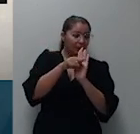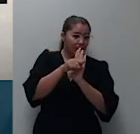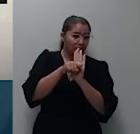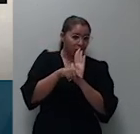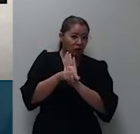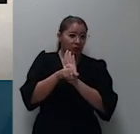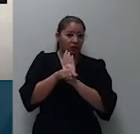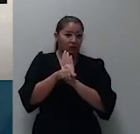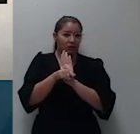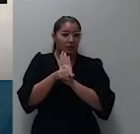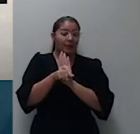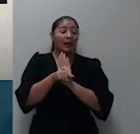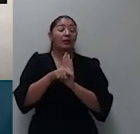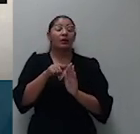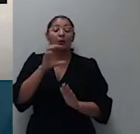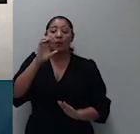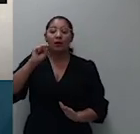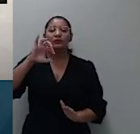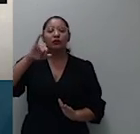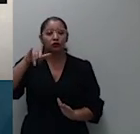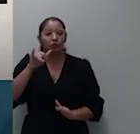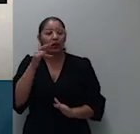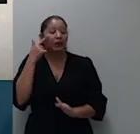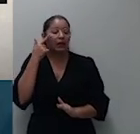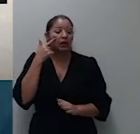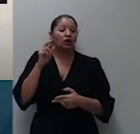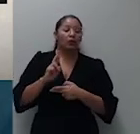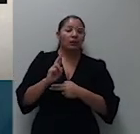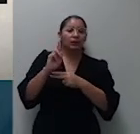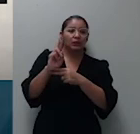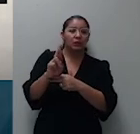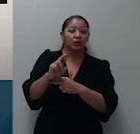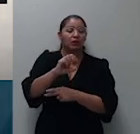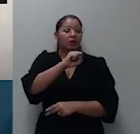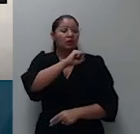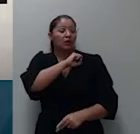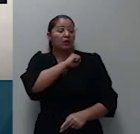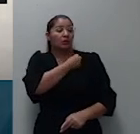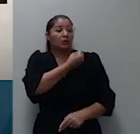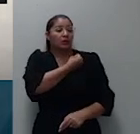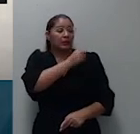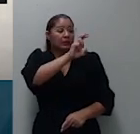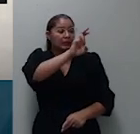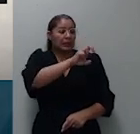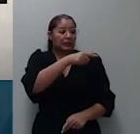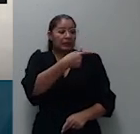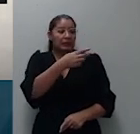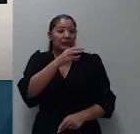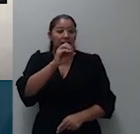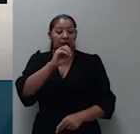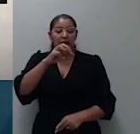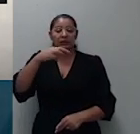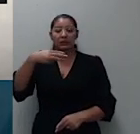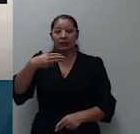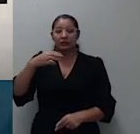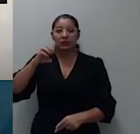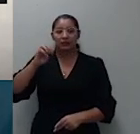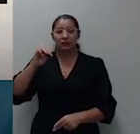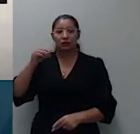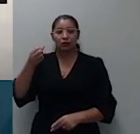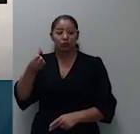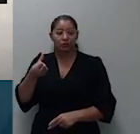da repercussão geral no recurso extraordinário 573.232 o presente recurso foi